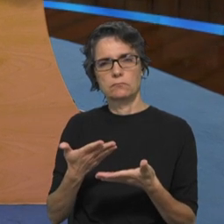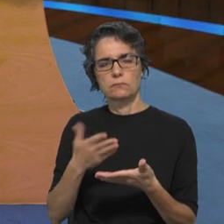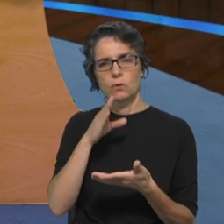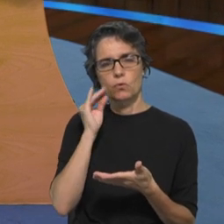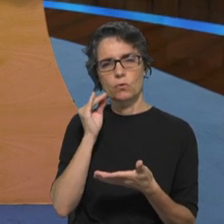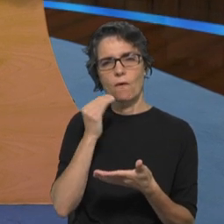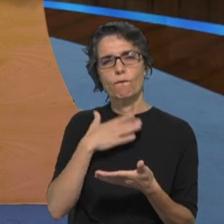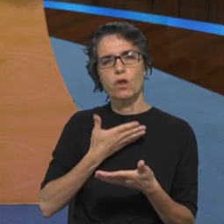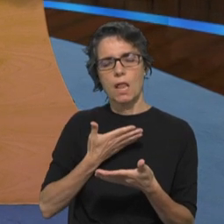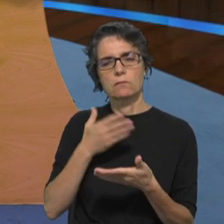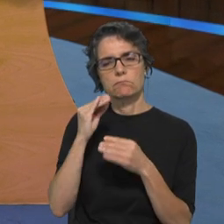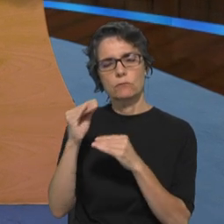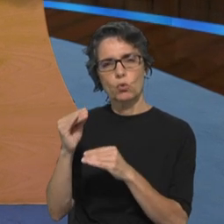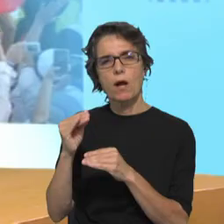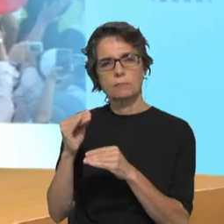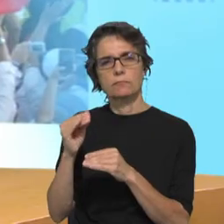ajudarem a educar?